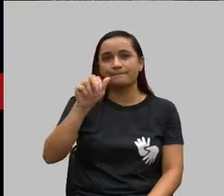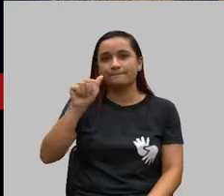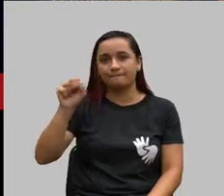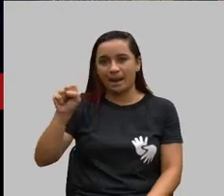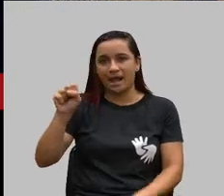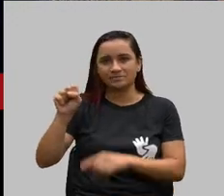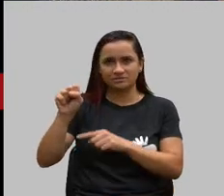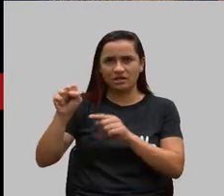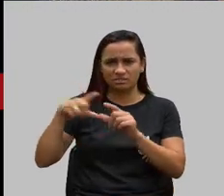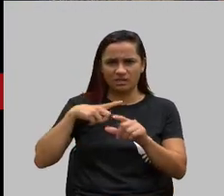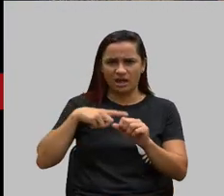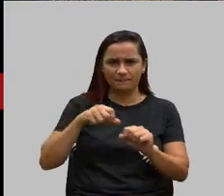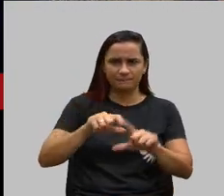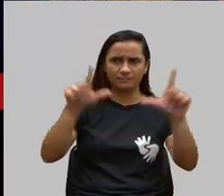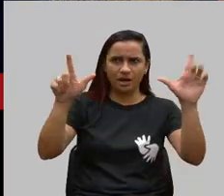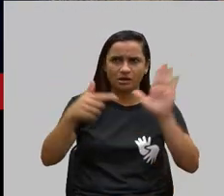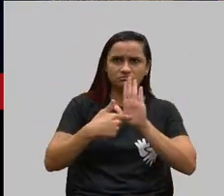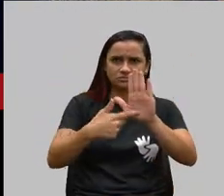para fazer?